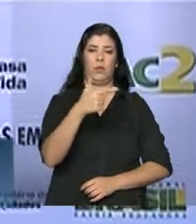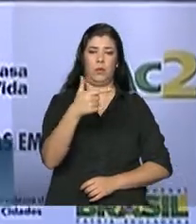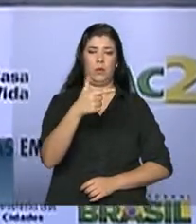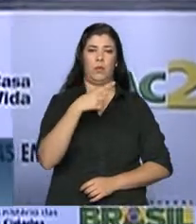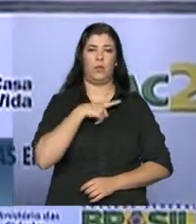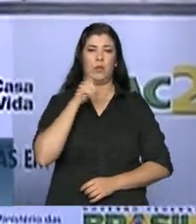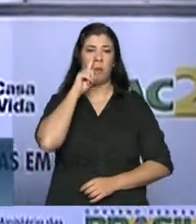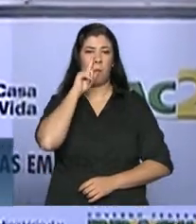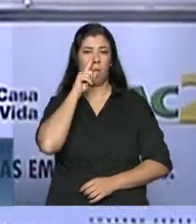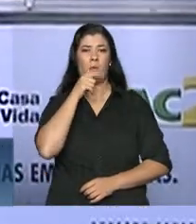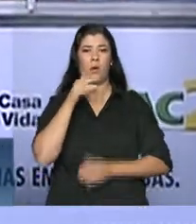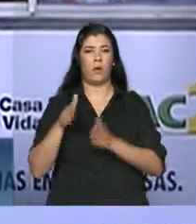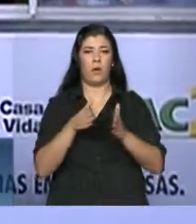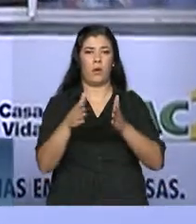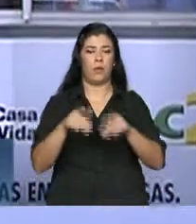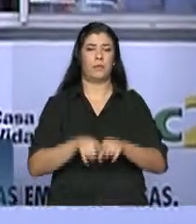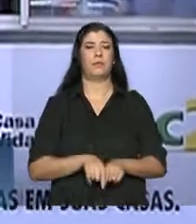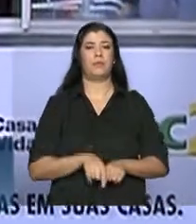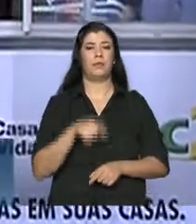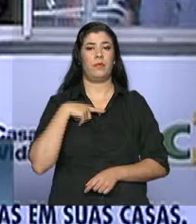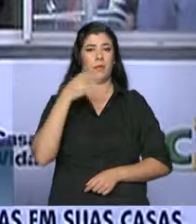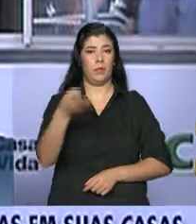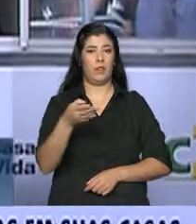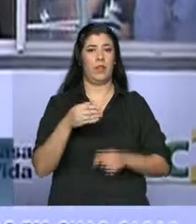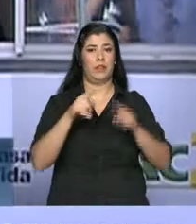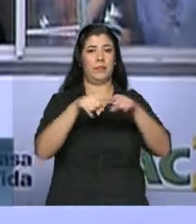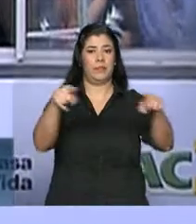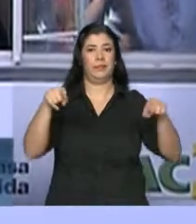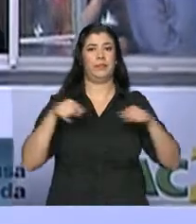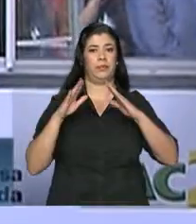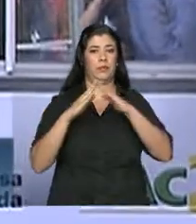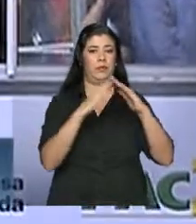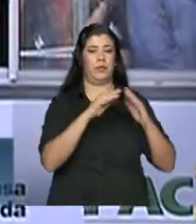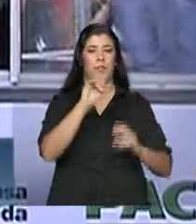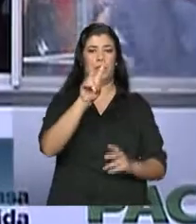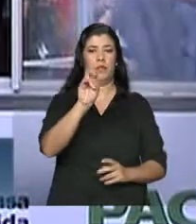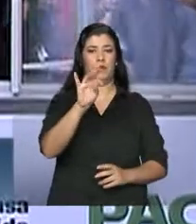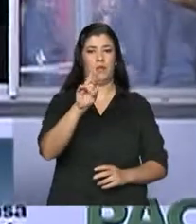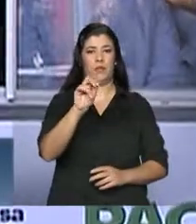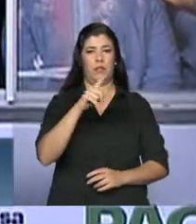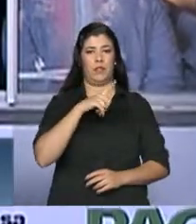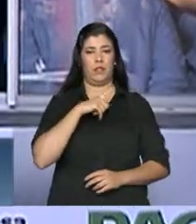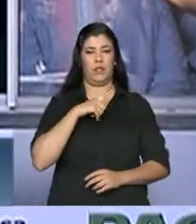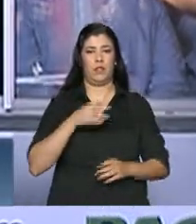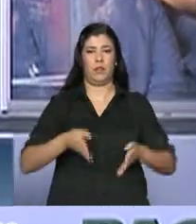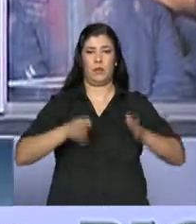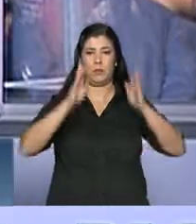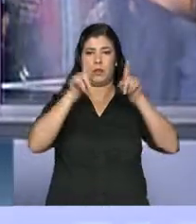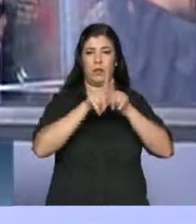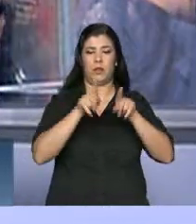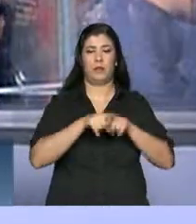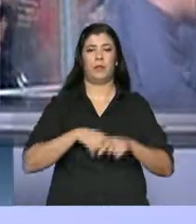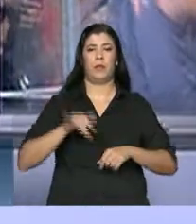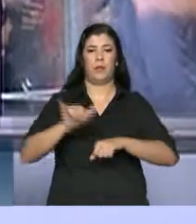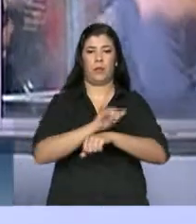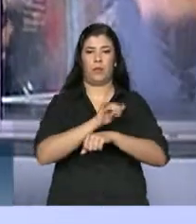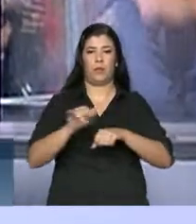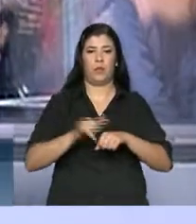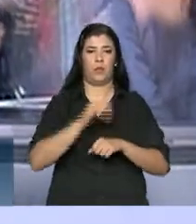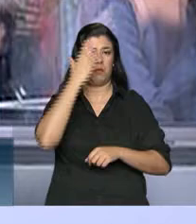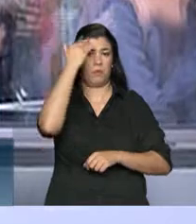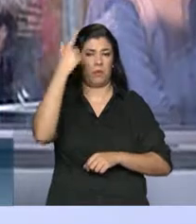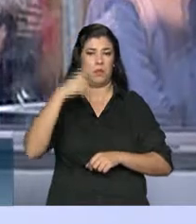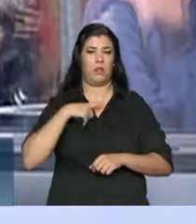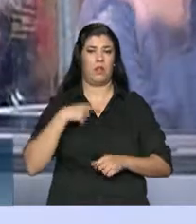O condomínio Volterra e seus apartamentos contam com estrutura moderna, área de estacionamento de